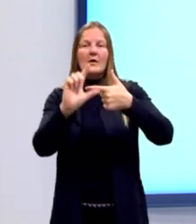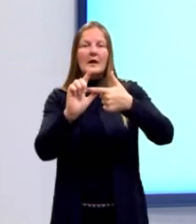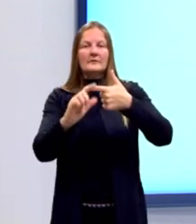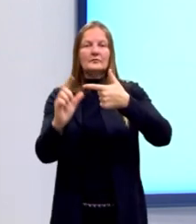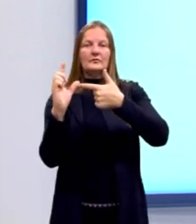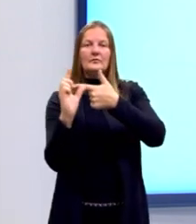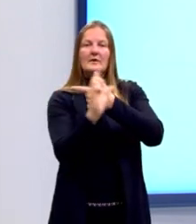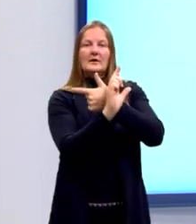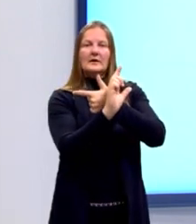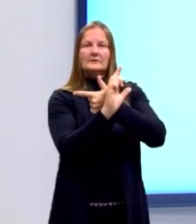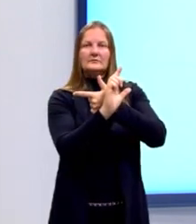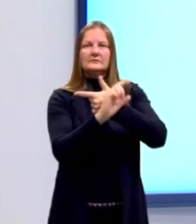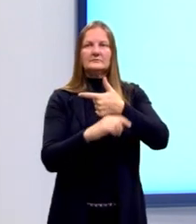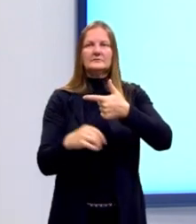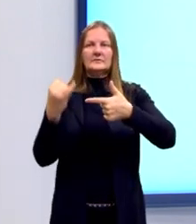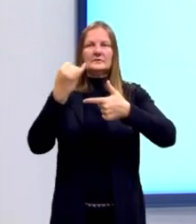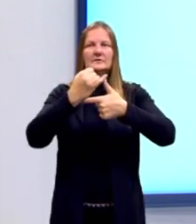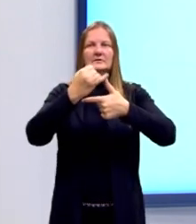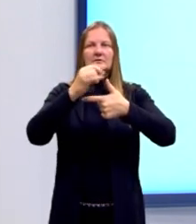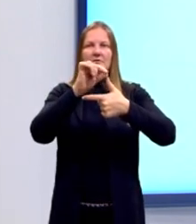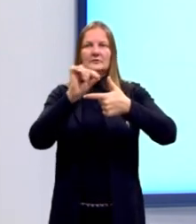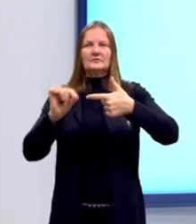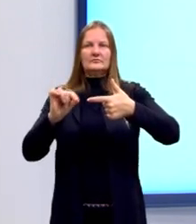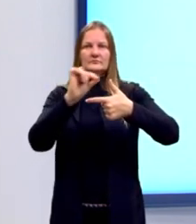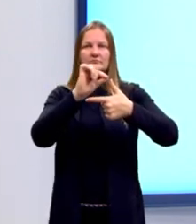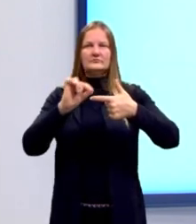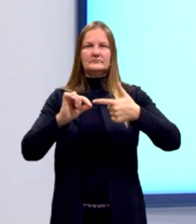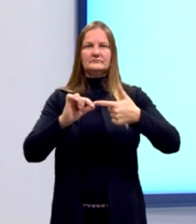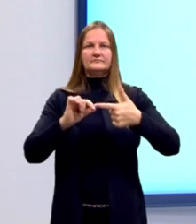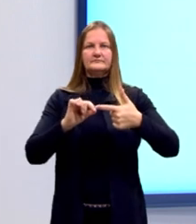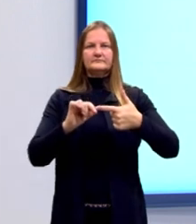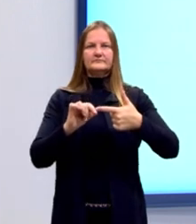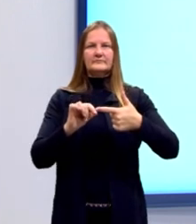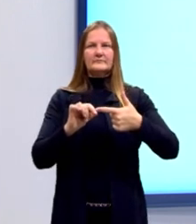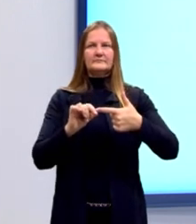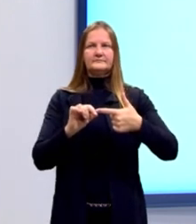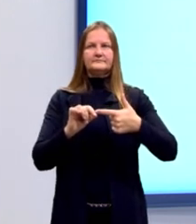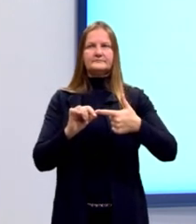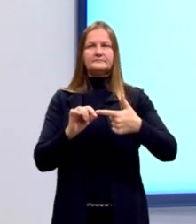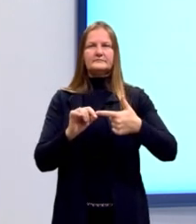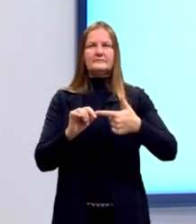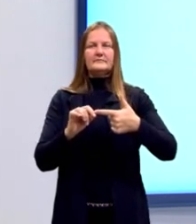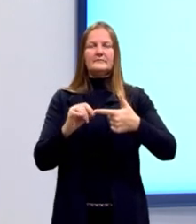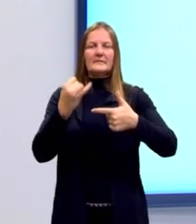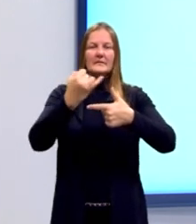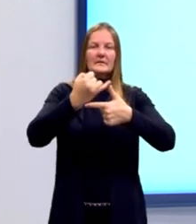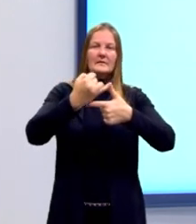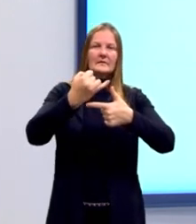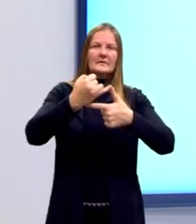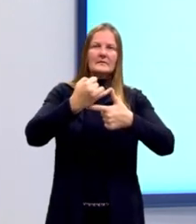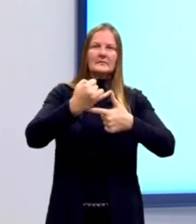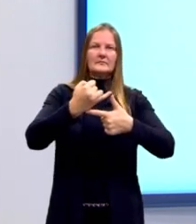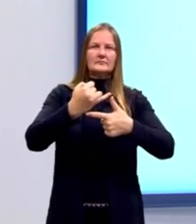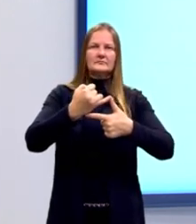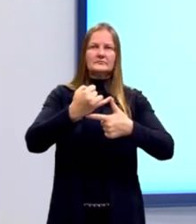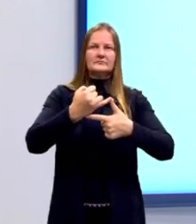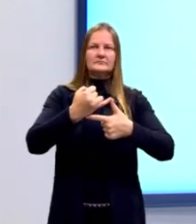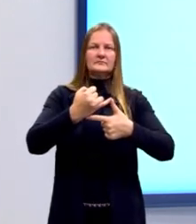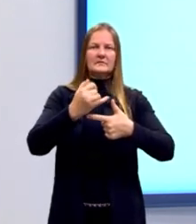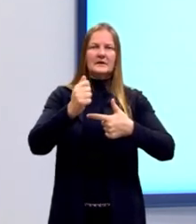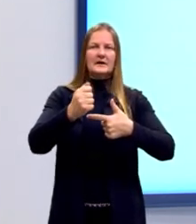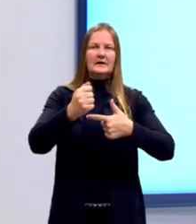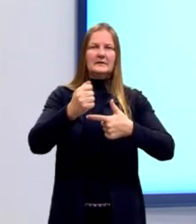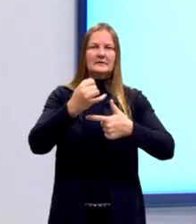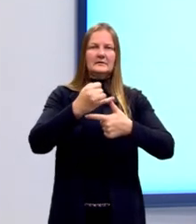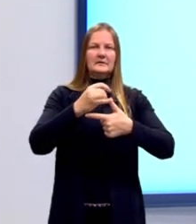iguais. Aqui, então, simplifiquei a nossa escrita. A hipotenusa, nós vamos deixar ainda o A.